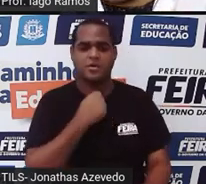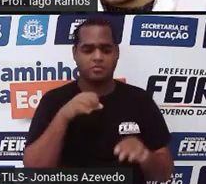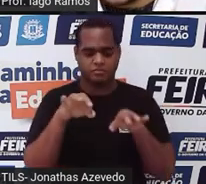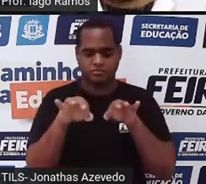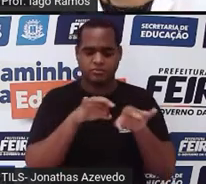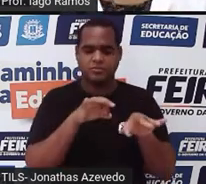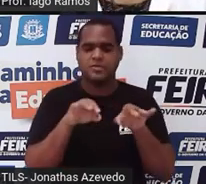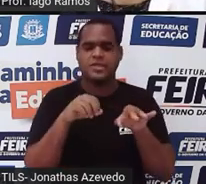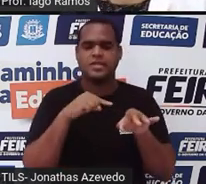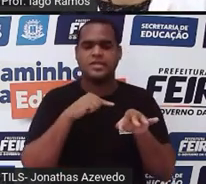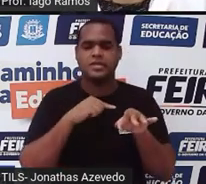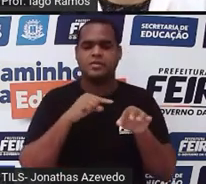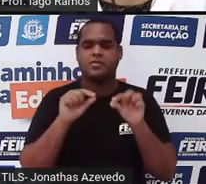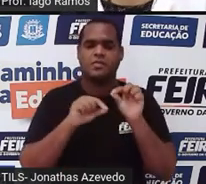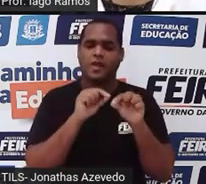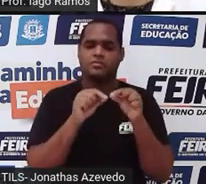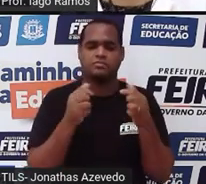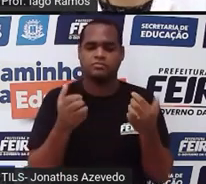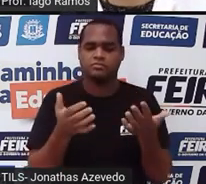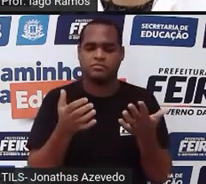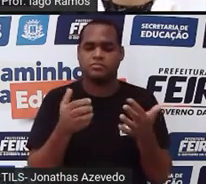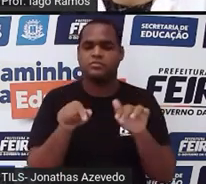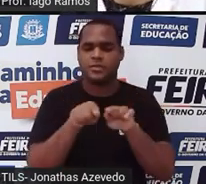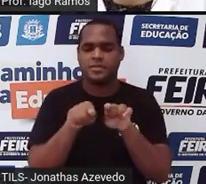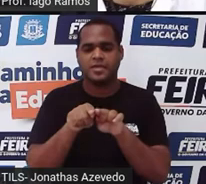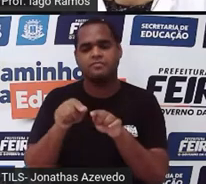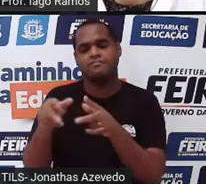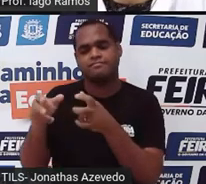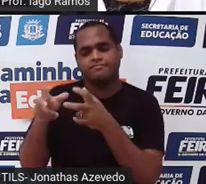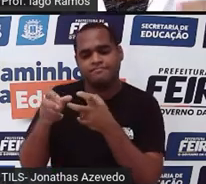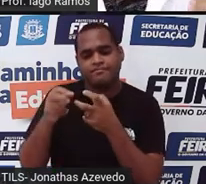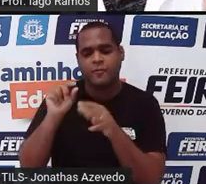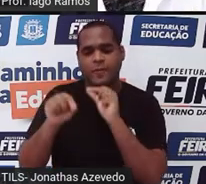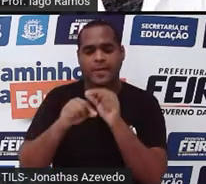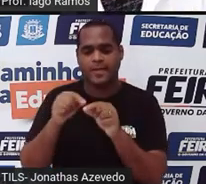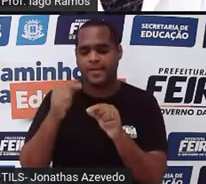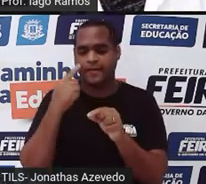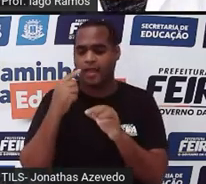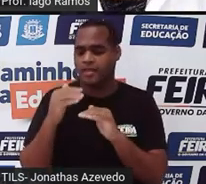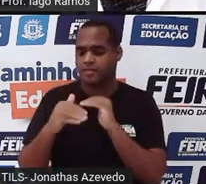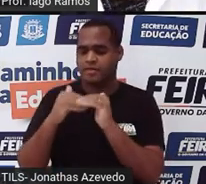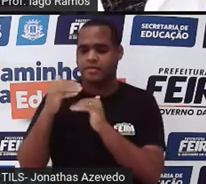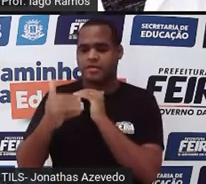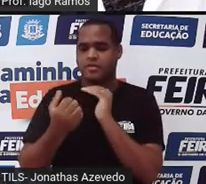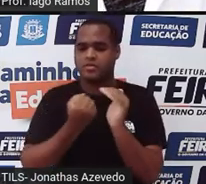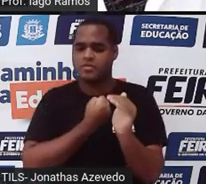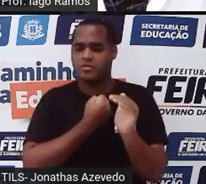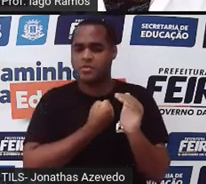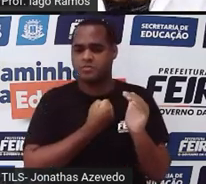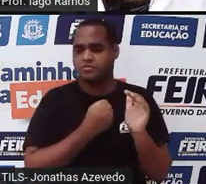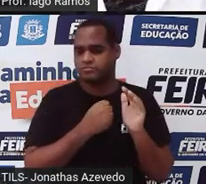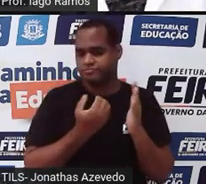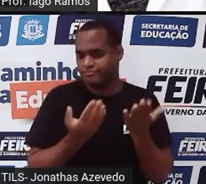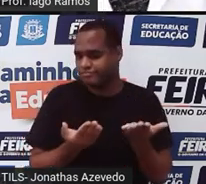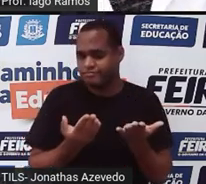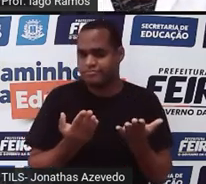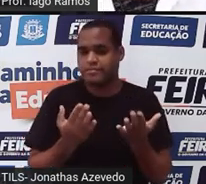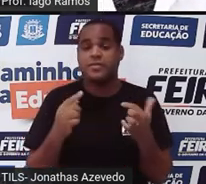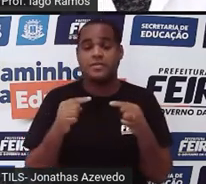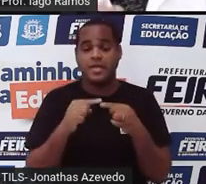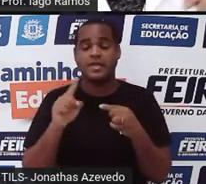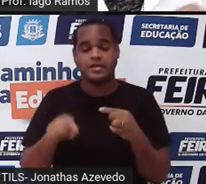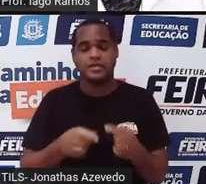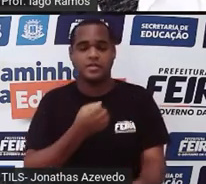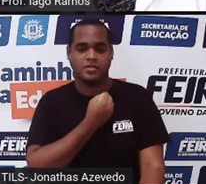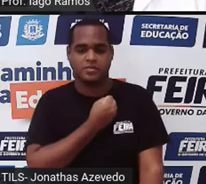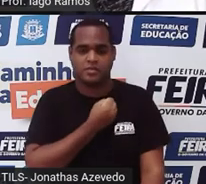bolinhas para perceber o que está acontecendo com a sequência dos números. Dos números que são